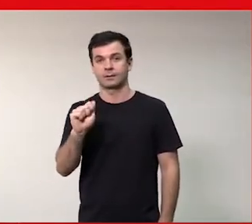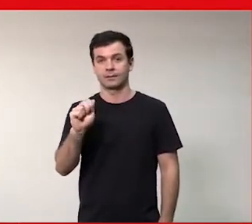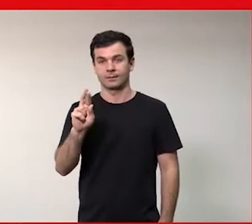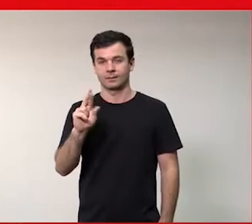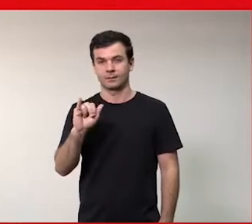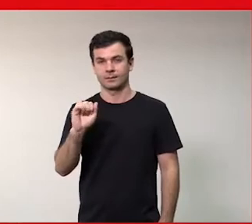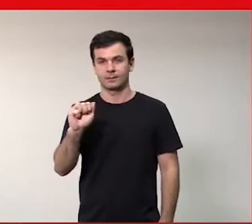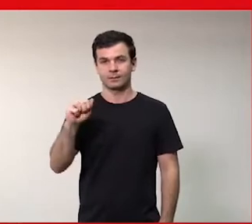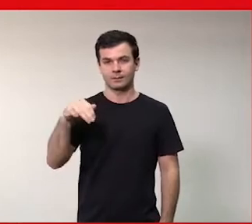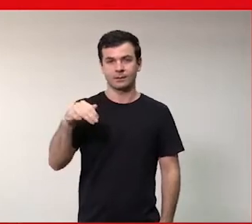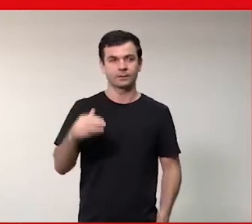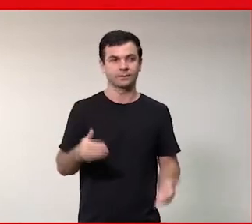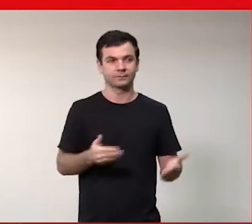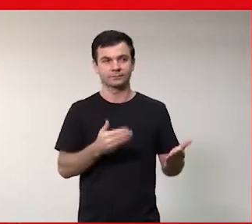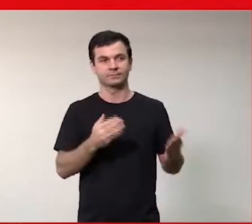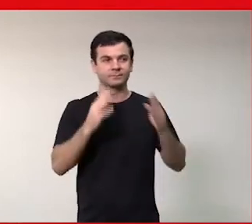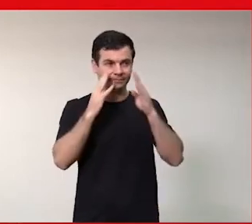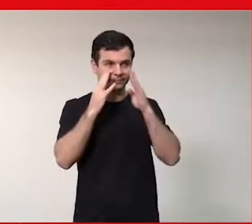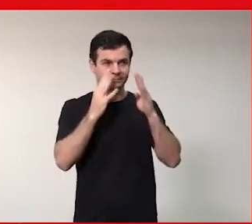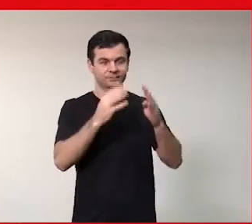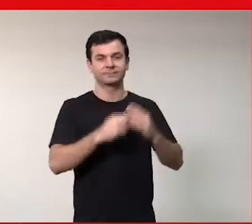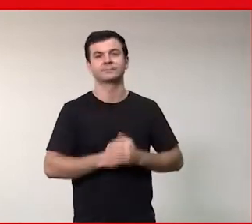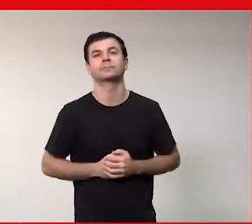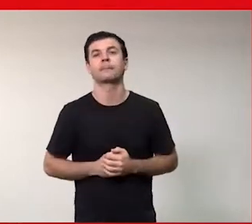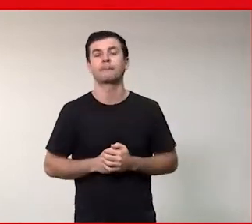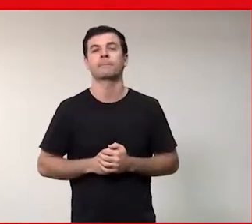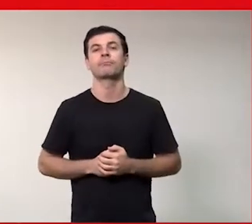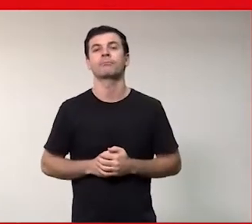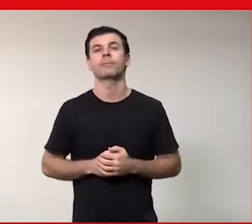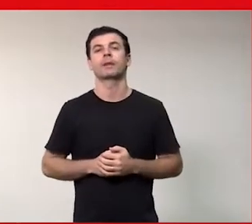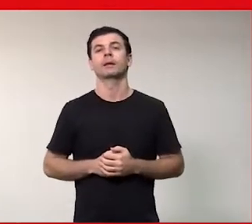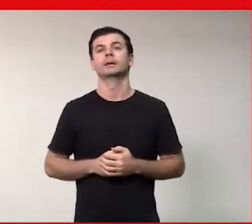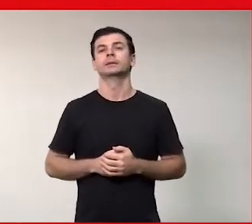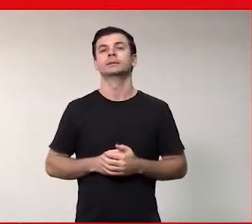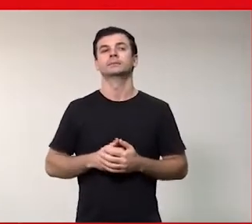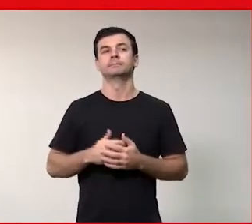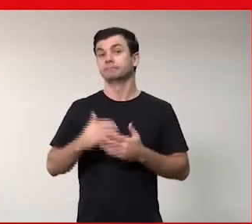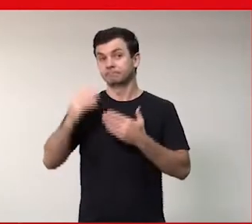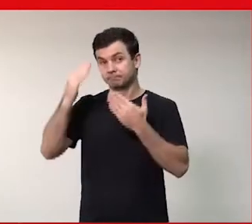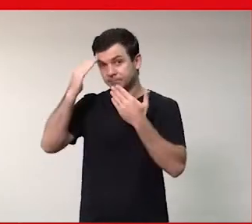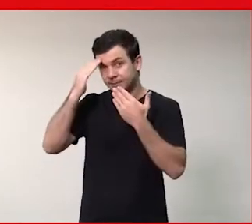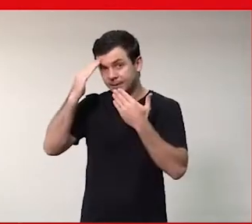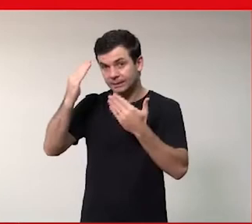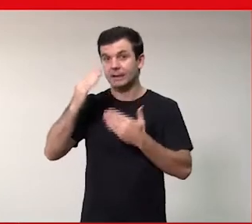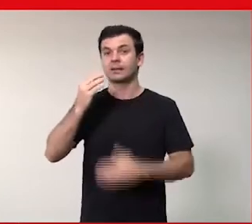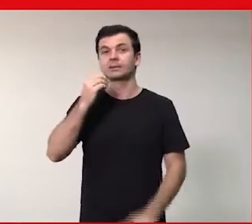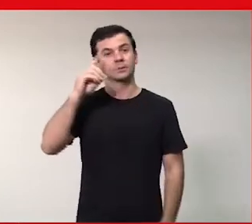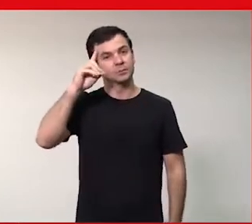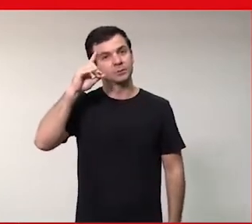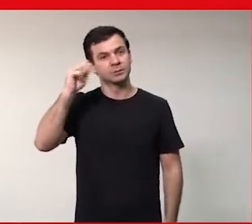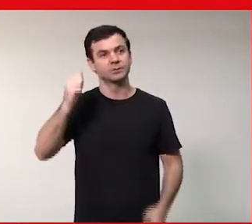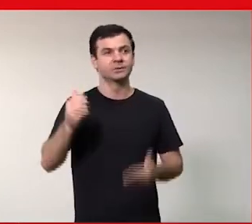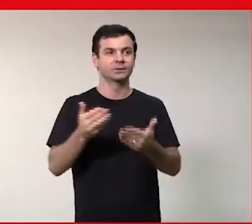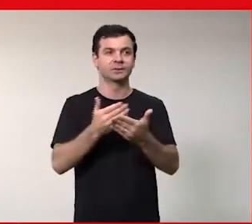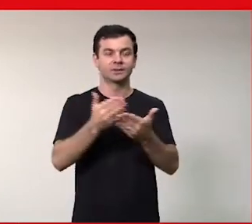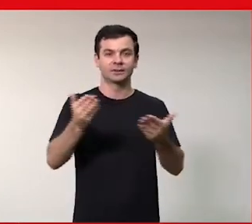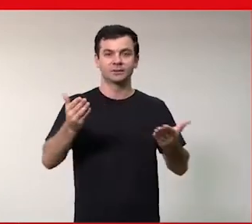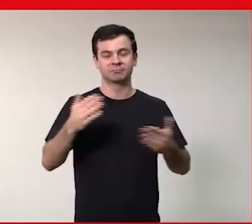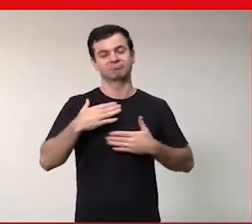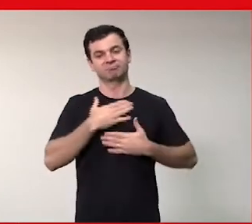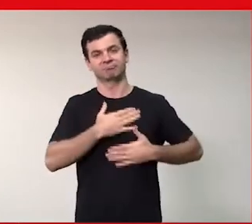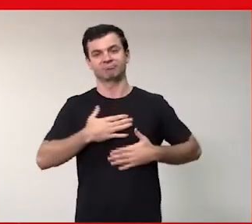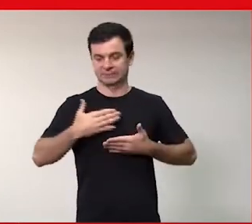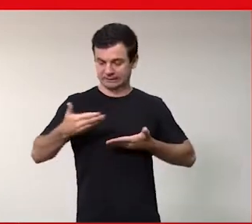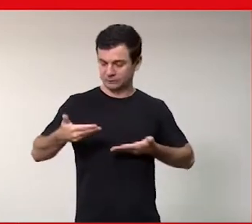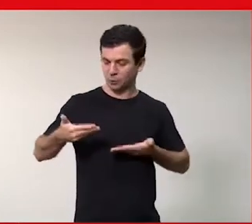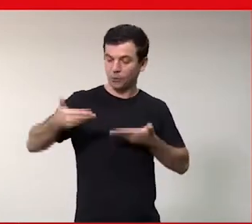Karin. Obrigada, bom dia a todos, a todos. Eu achei maravilhoso esse convite quando a Luciana me colocou esse super